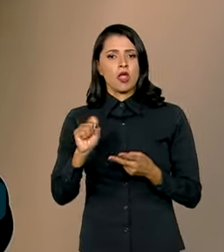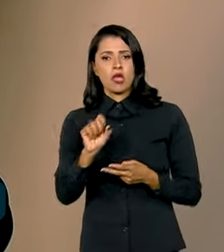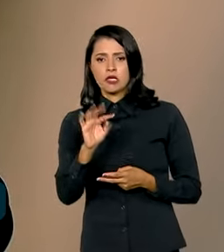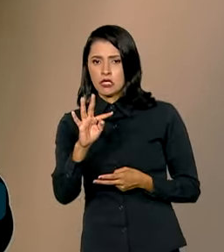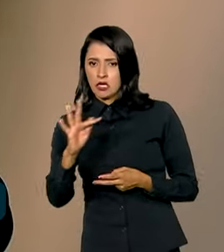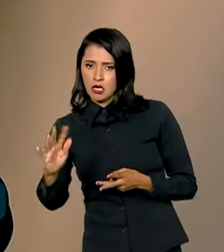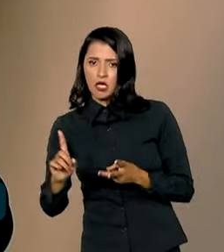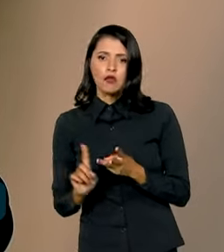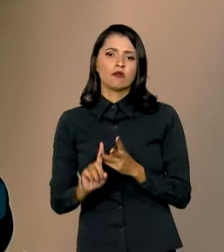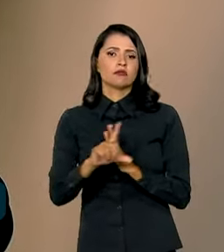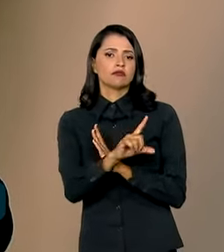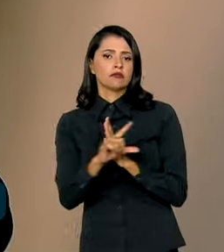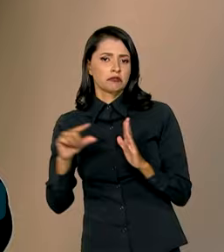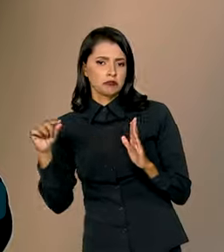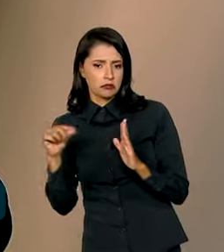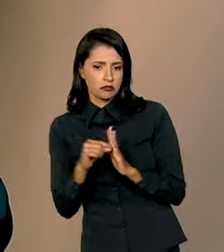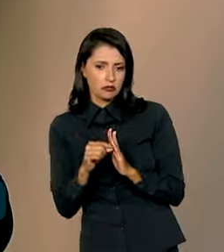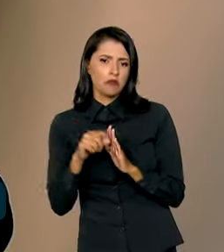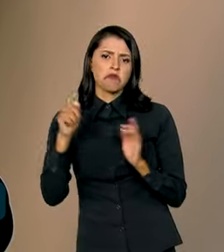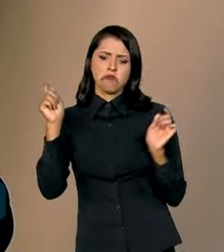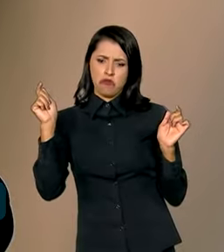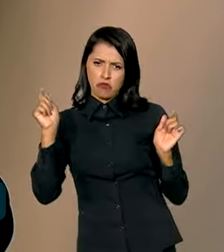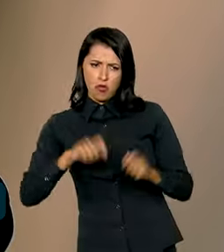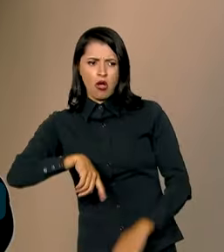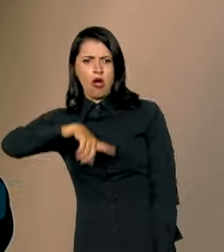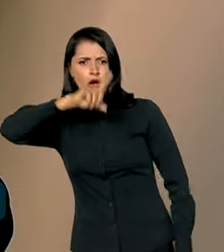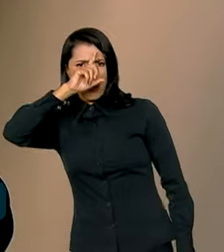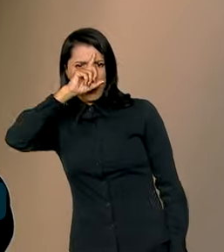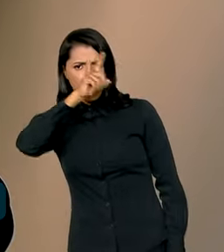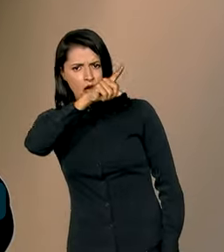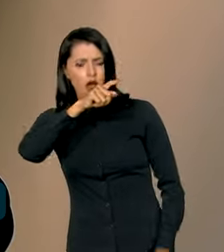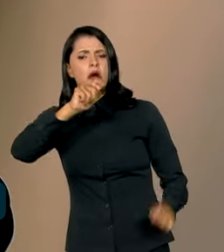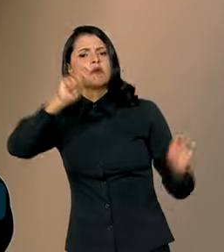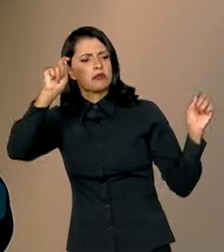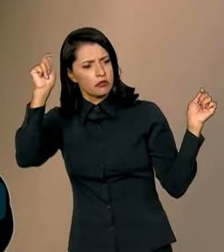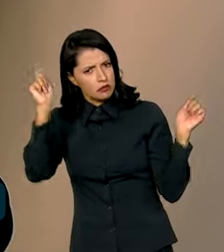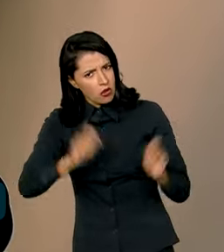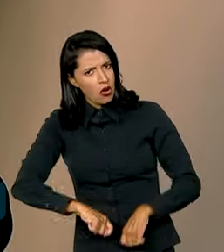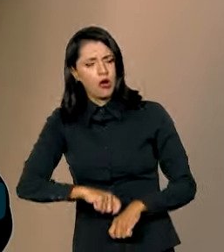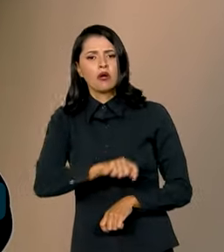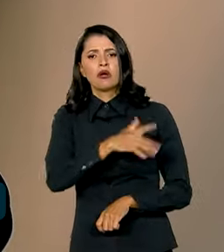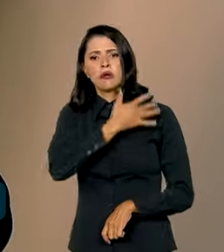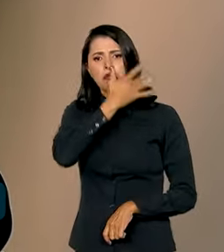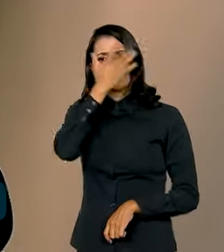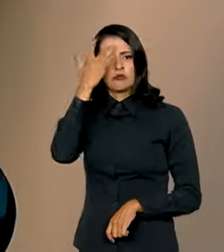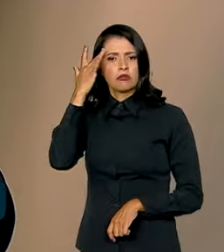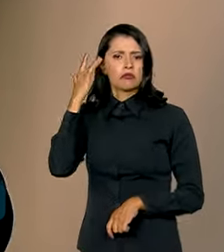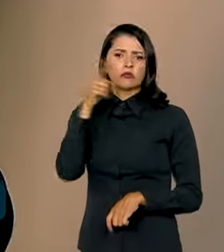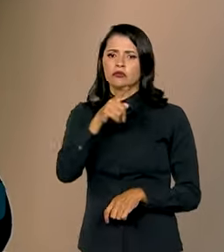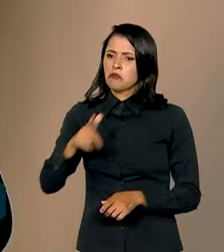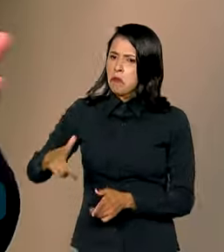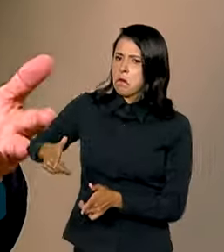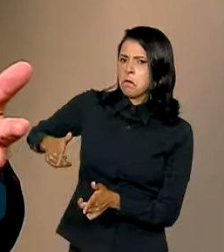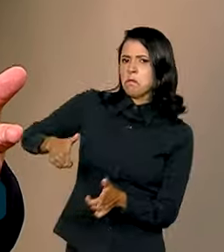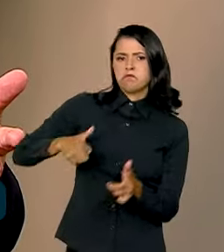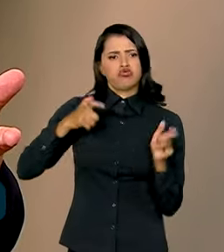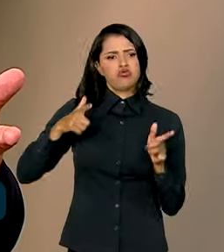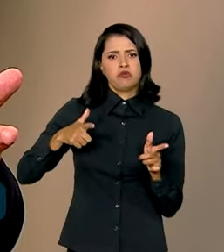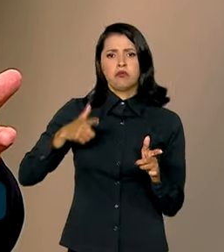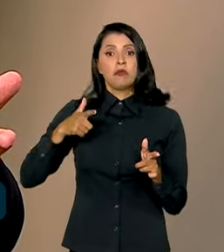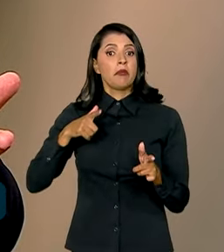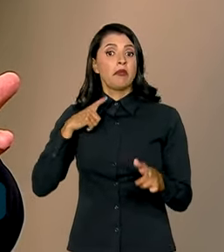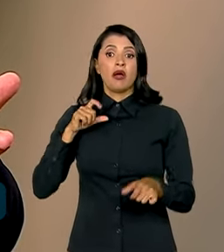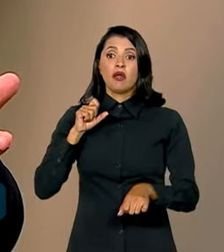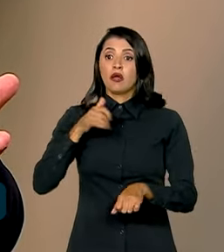Corte e do Palácio do Planalto, determinassem que pudessem as pessoas terem sido alvejadas para impedir a